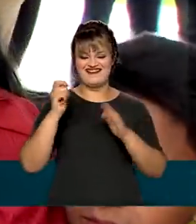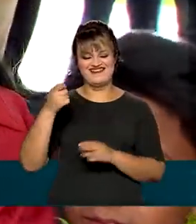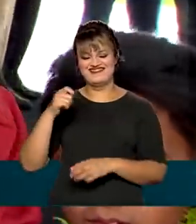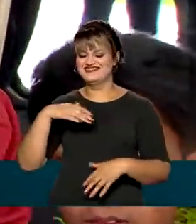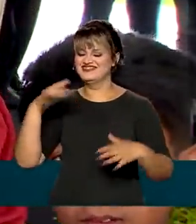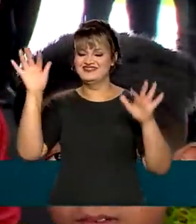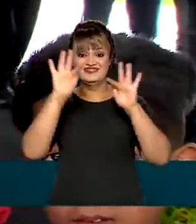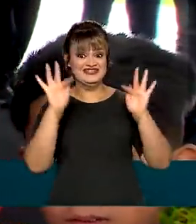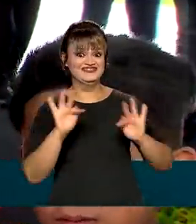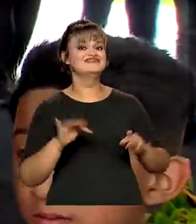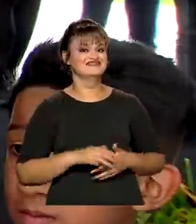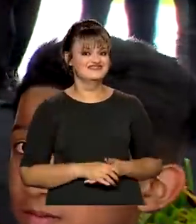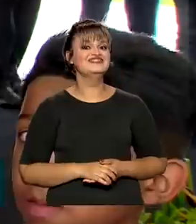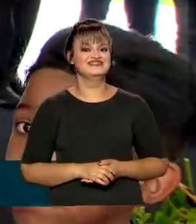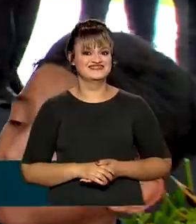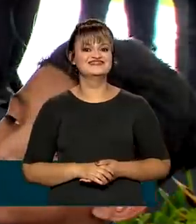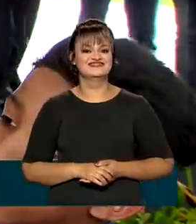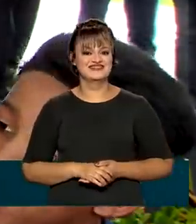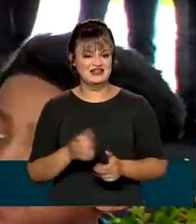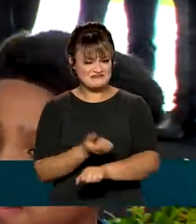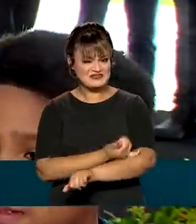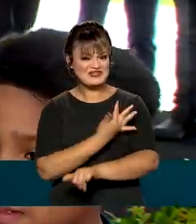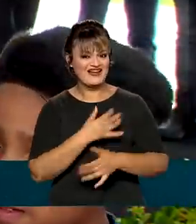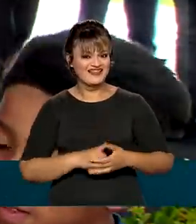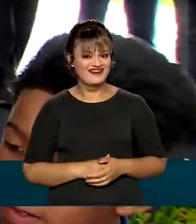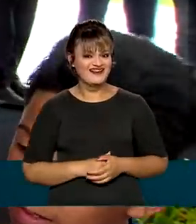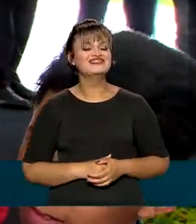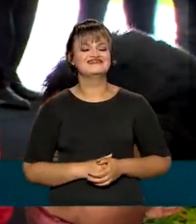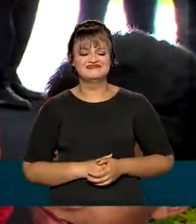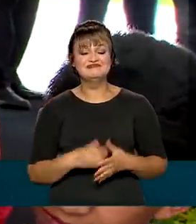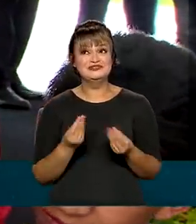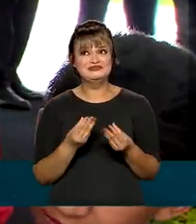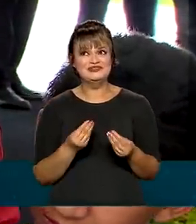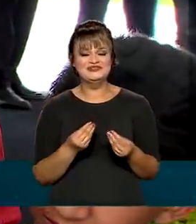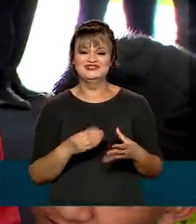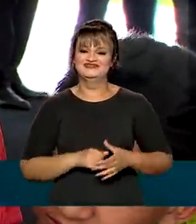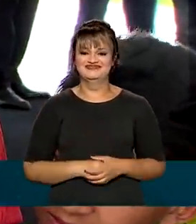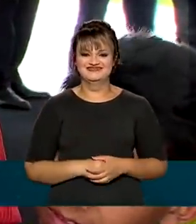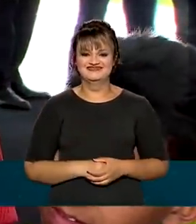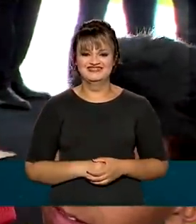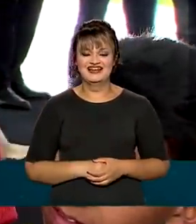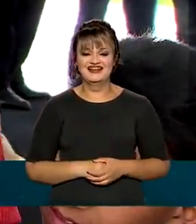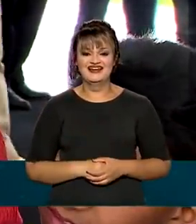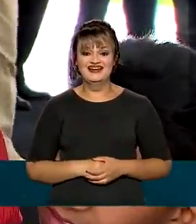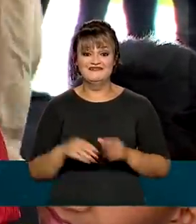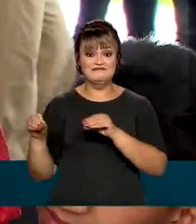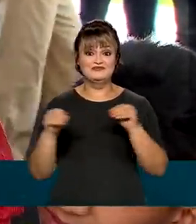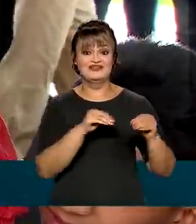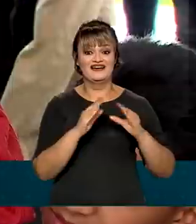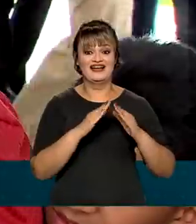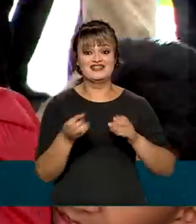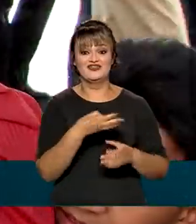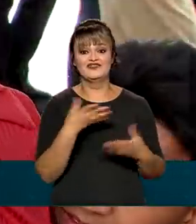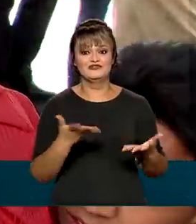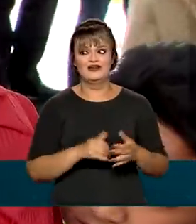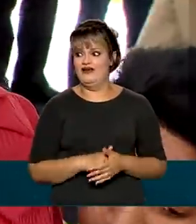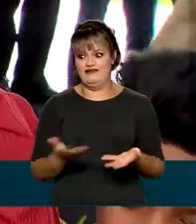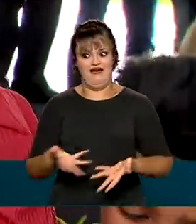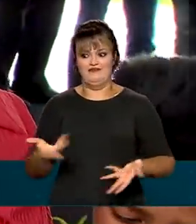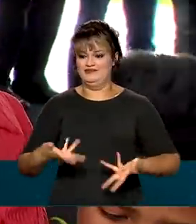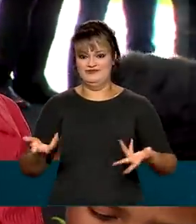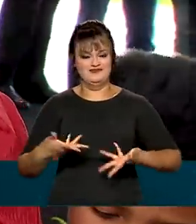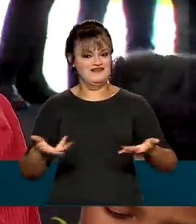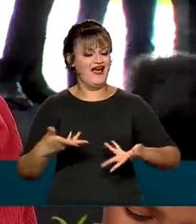Muito feliz mesmo, tá bom? Está emocionada? Muito, muito, muito mesmo. Quando é que você vai fazer a mudança? O mais